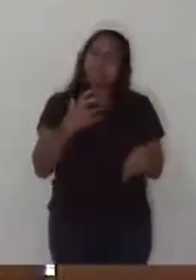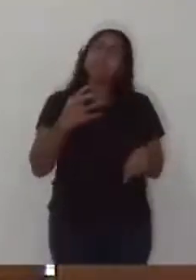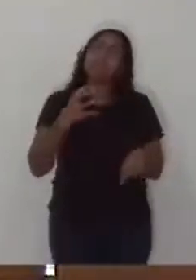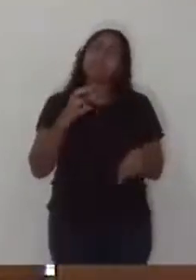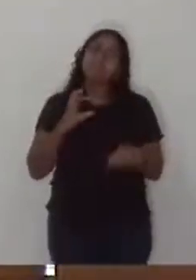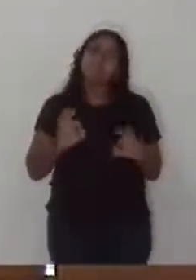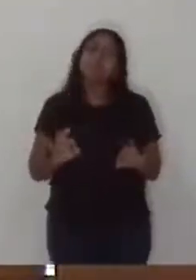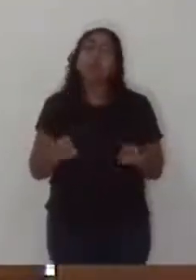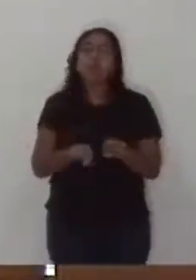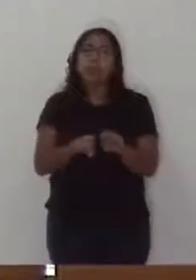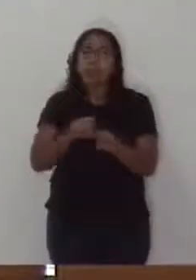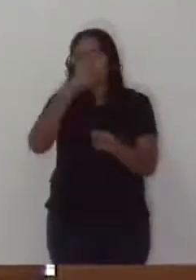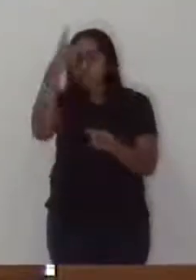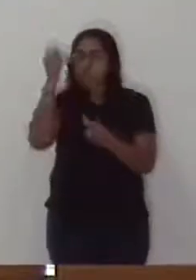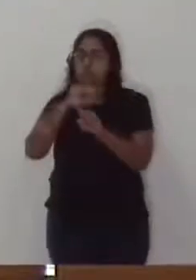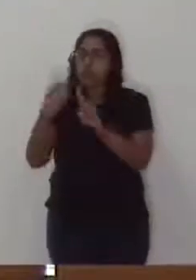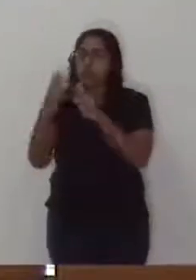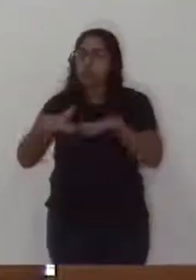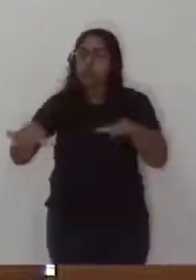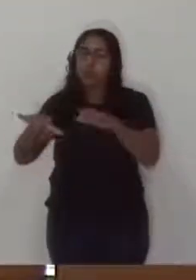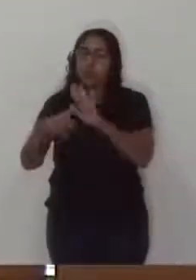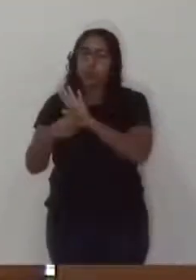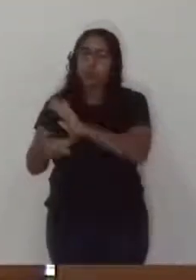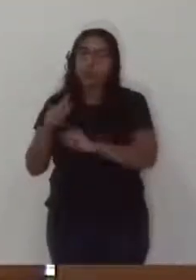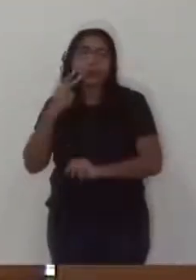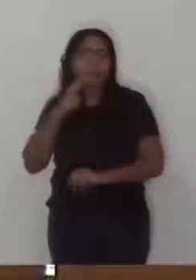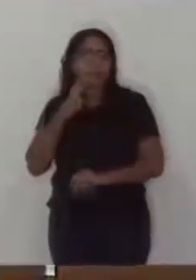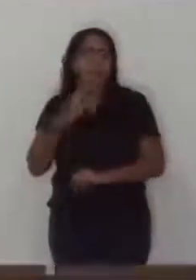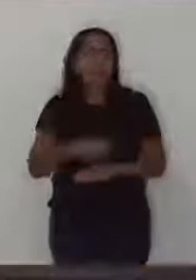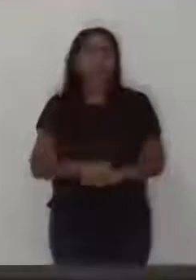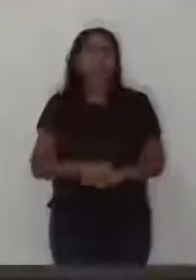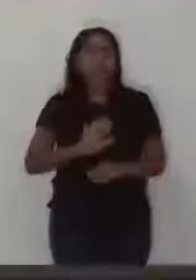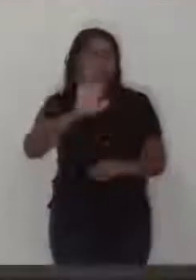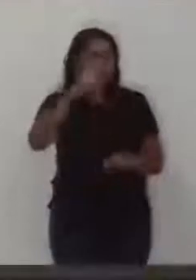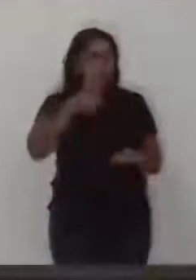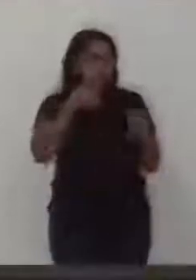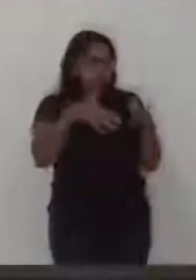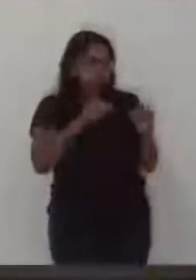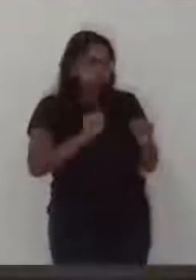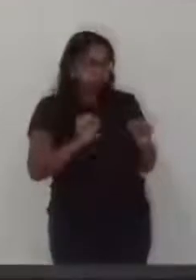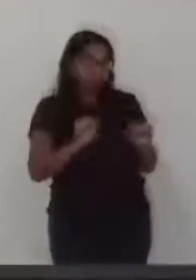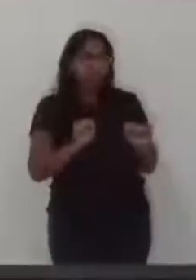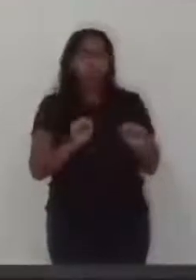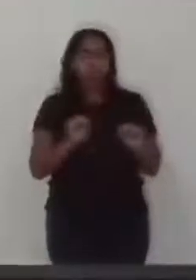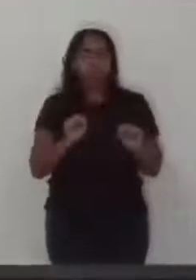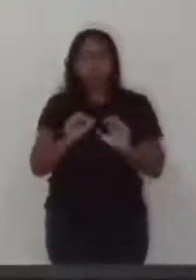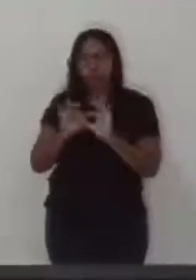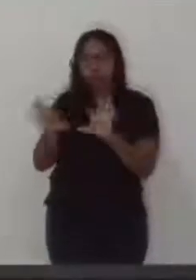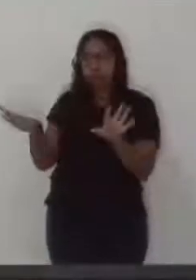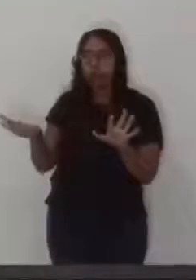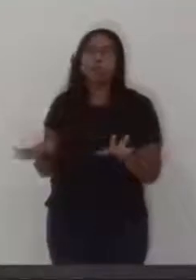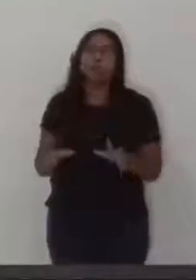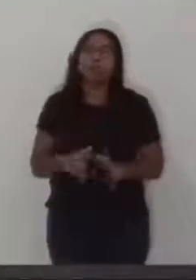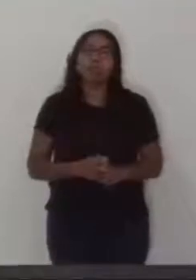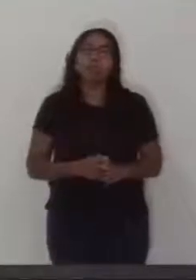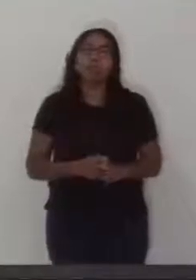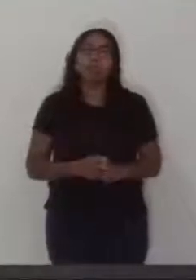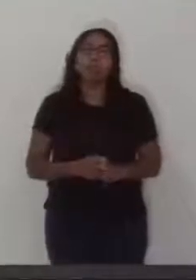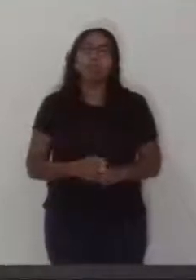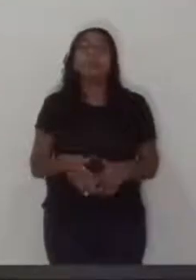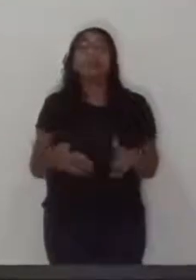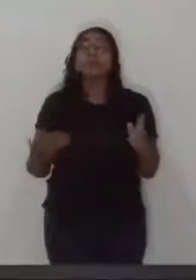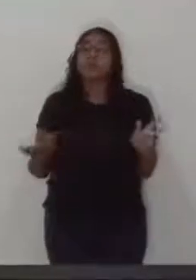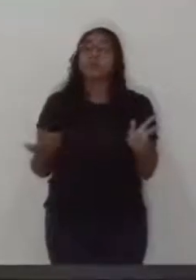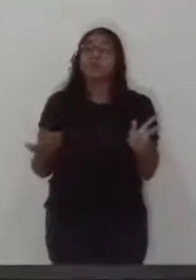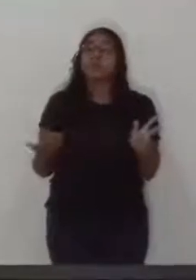com toda a população vinha dentro. Obrigado. Peço a palavra, senhor? Pelo pessoal? Tenho a palavra, vereador. Então, em